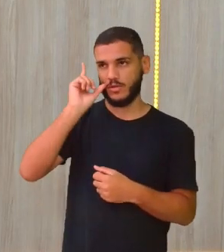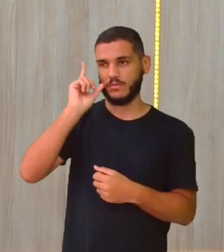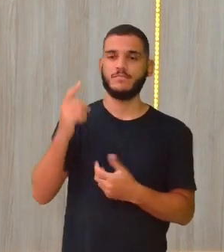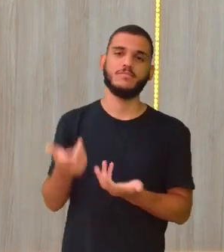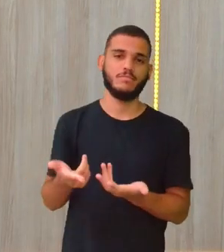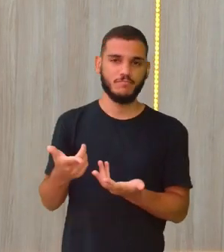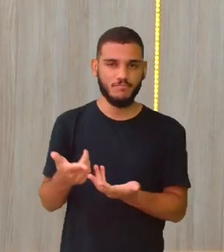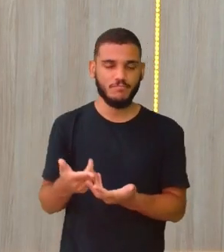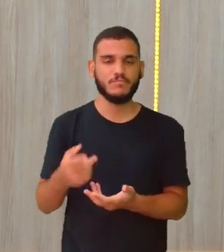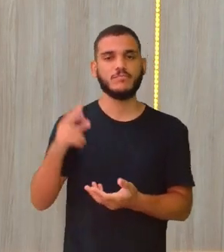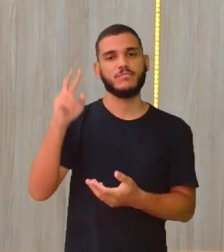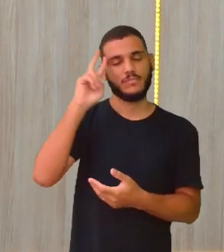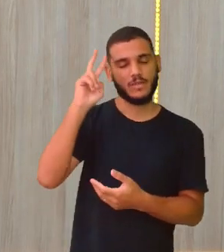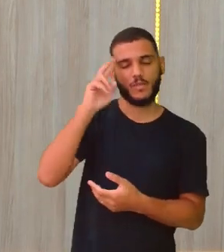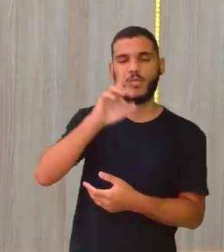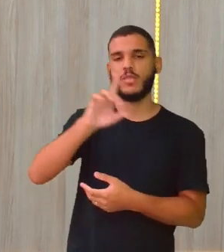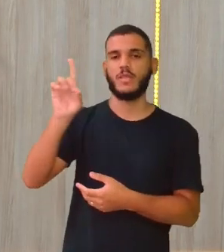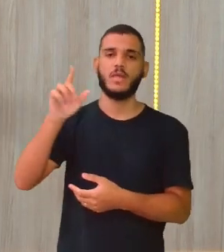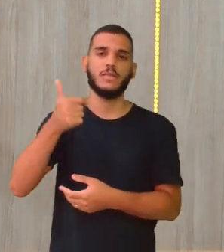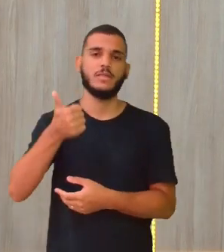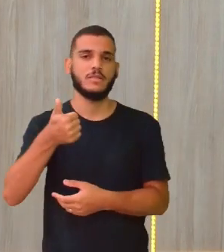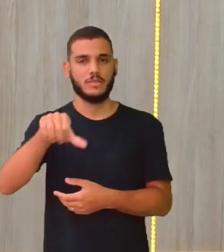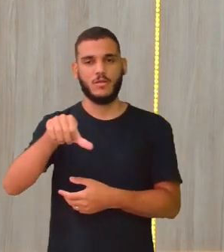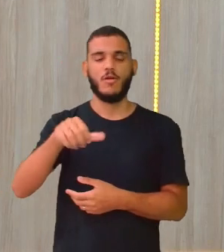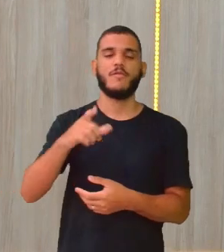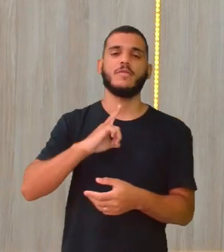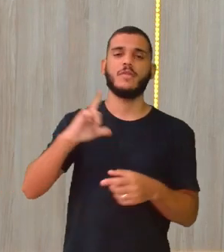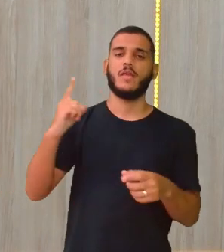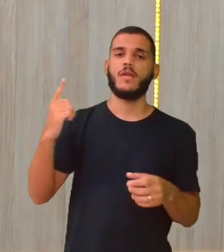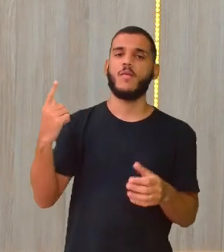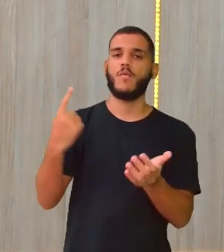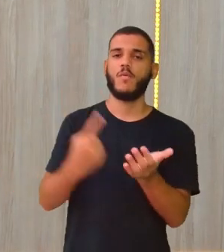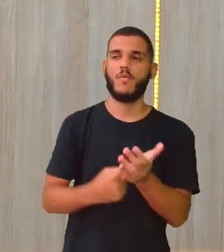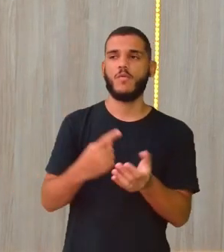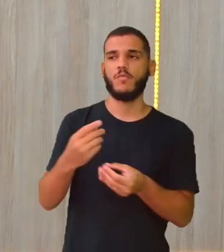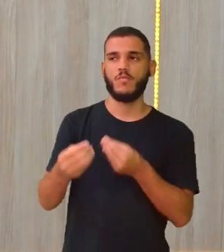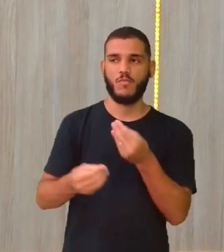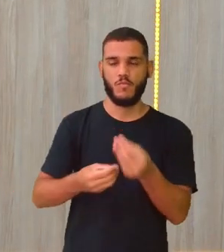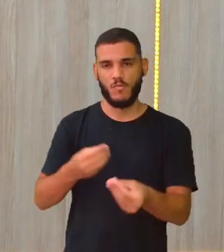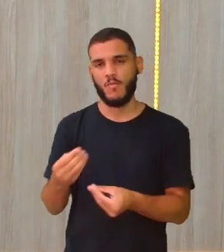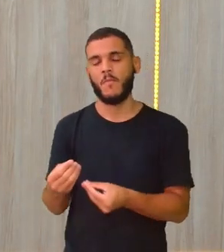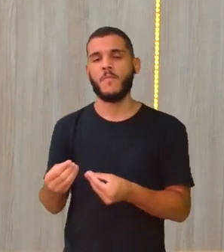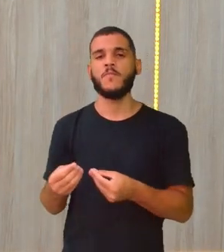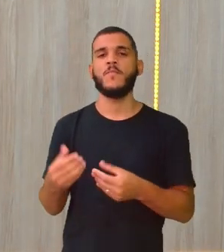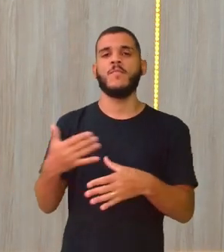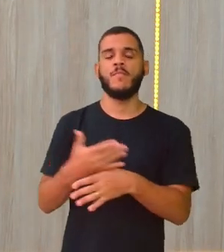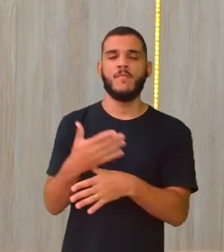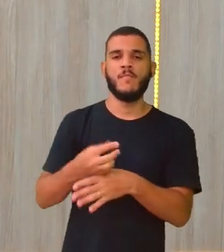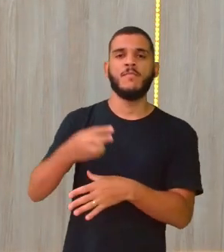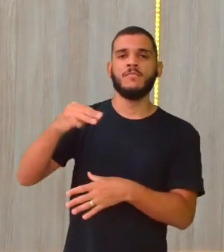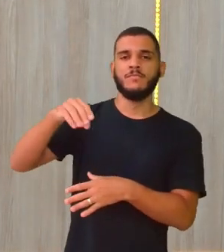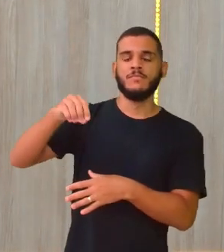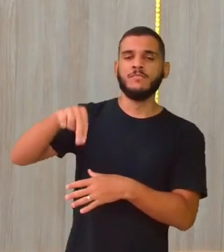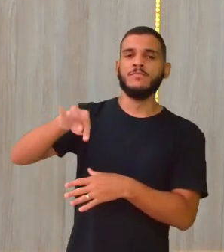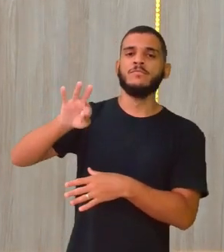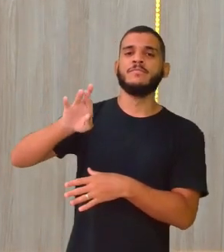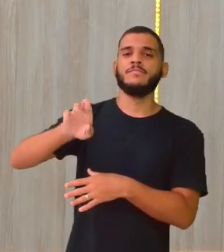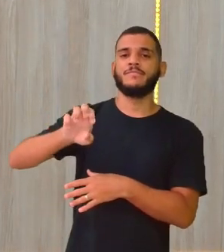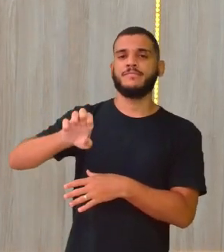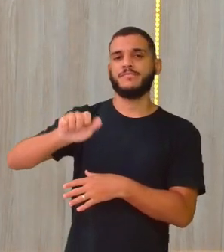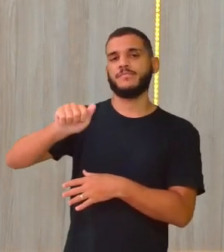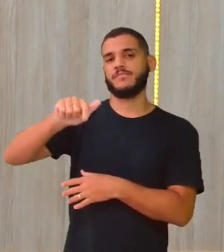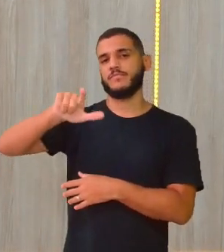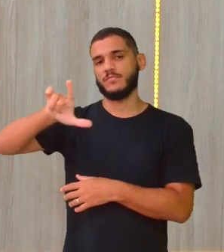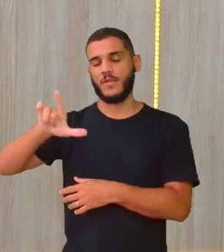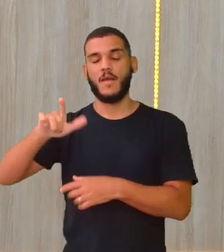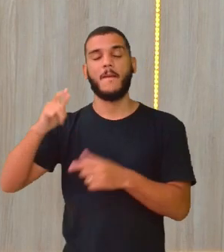ontem, é, ontem, um acordo com o ser humano histórico em Montreal. Para deter, tentar, né,